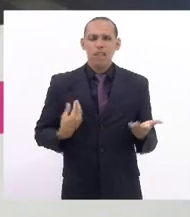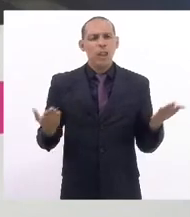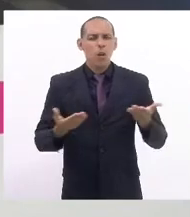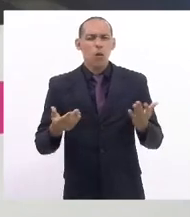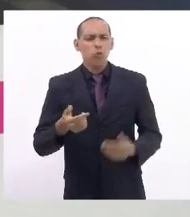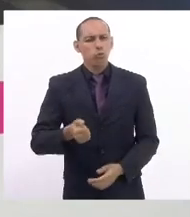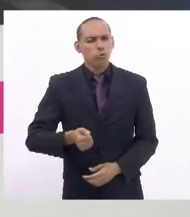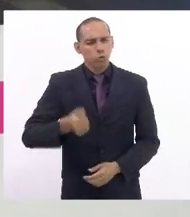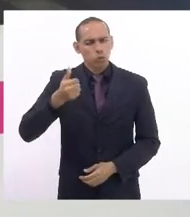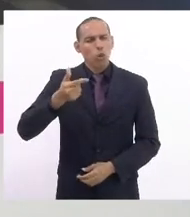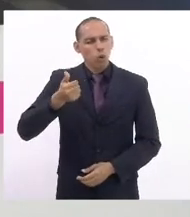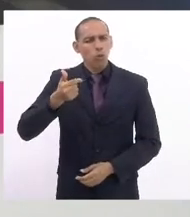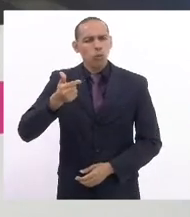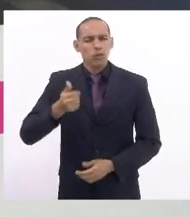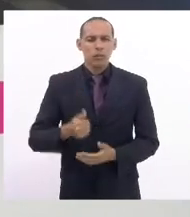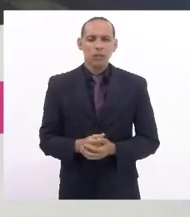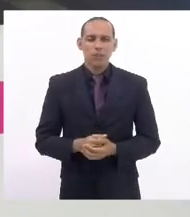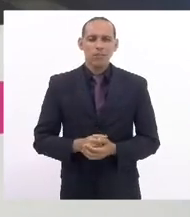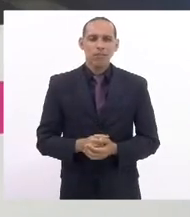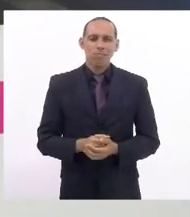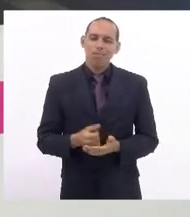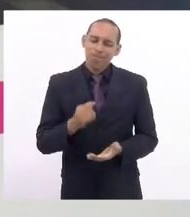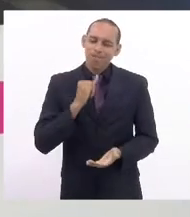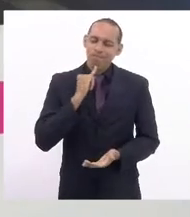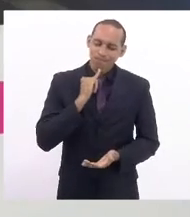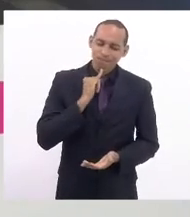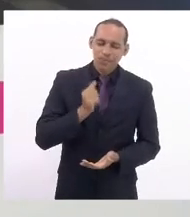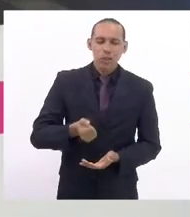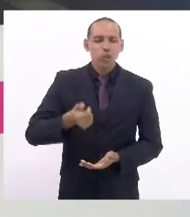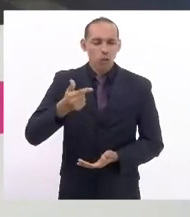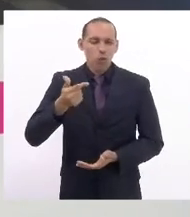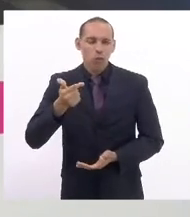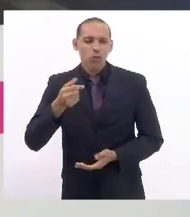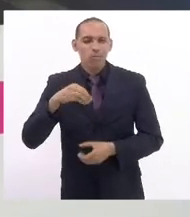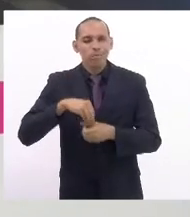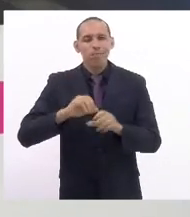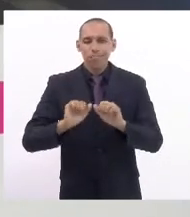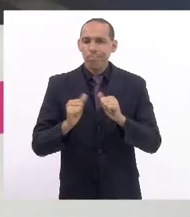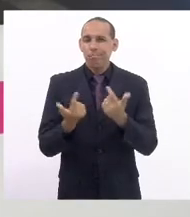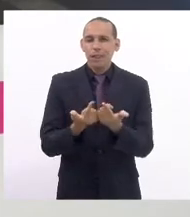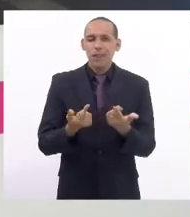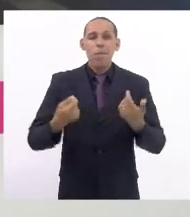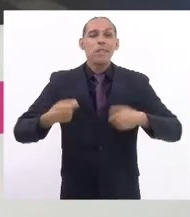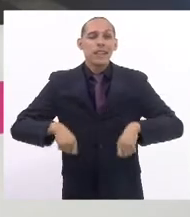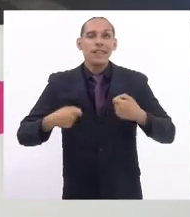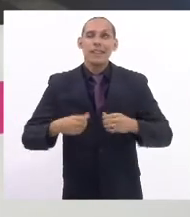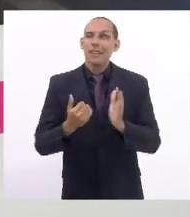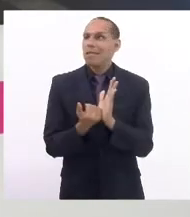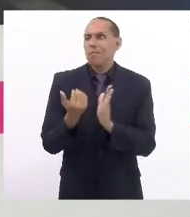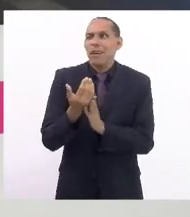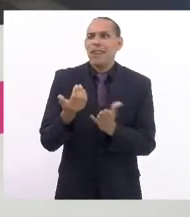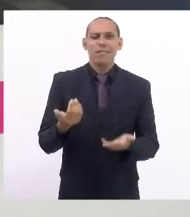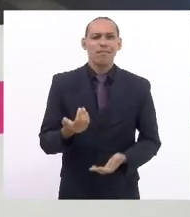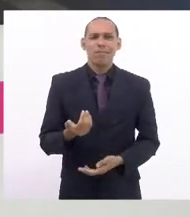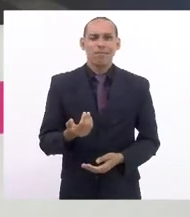hoje infelizmente 12 nessa casa legislativa deveríamos ser 3 vezes